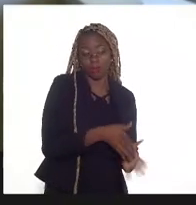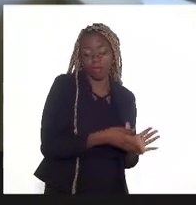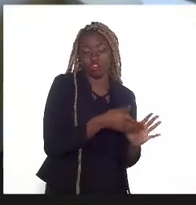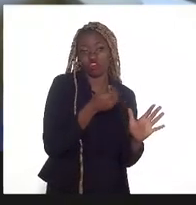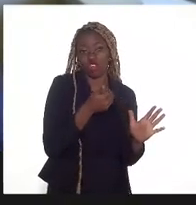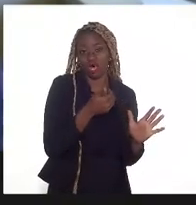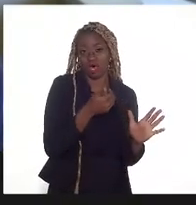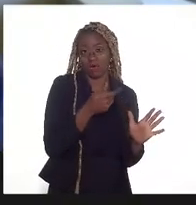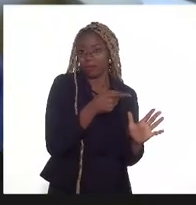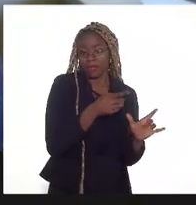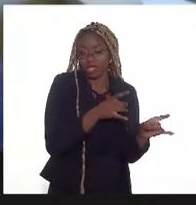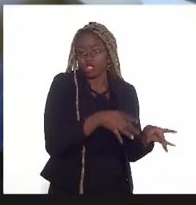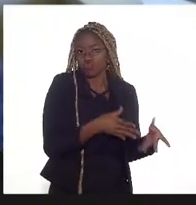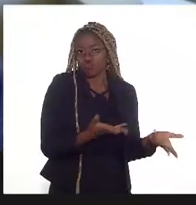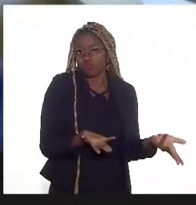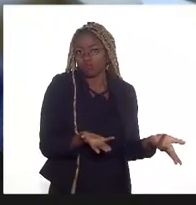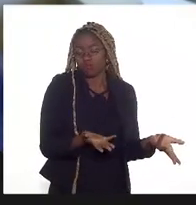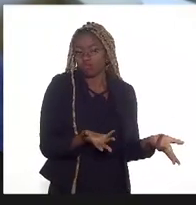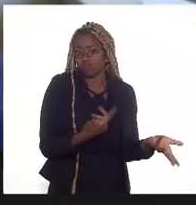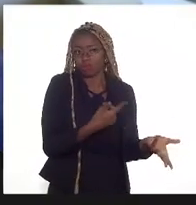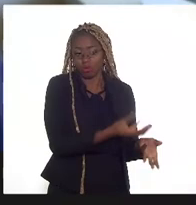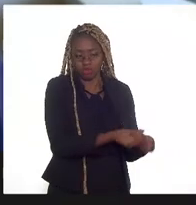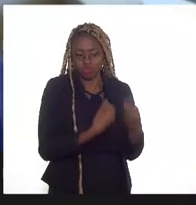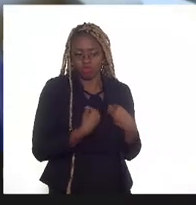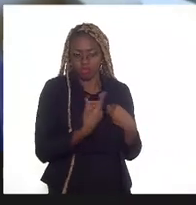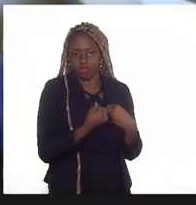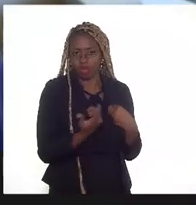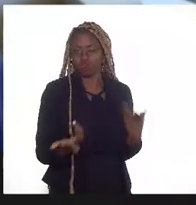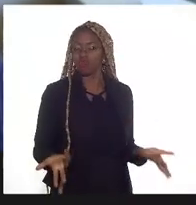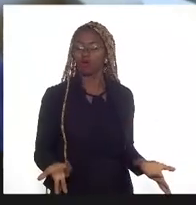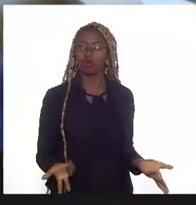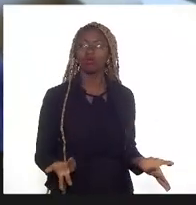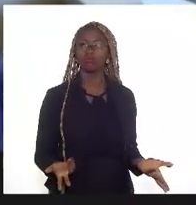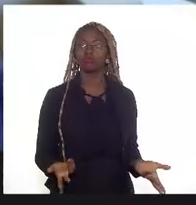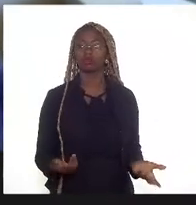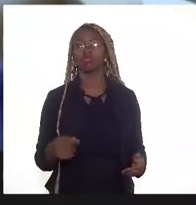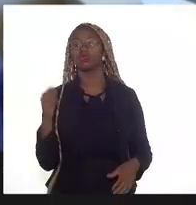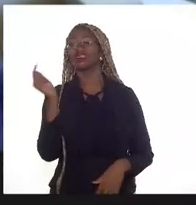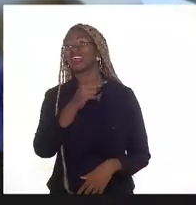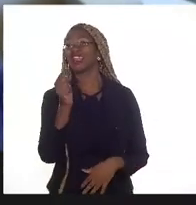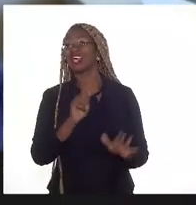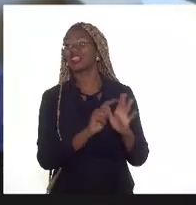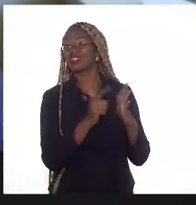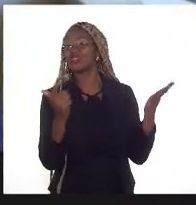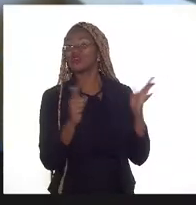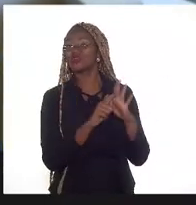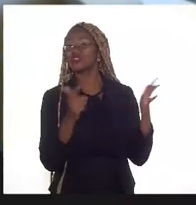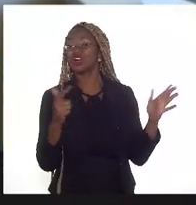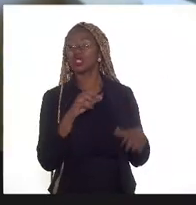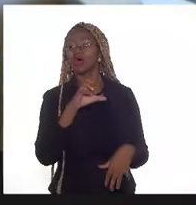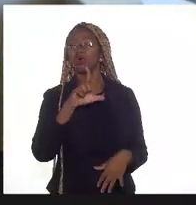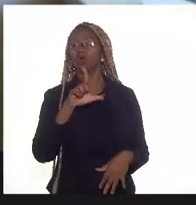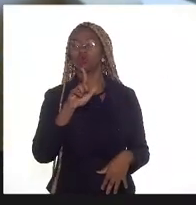Deu para entender, doutora Mariana e doutor Thiago? A matéria está no jornal O Globo de ontem.